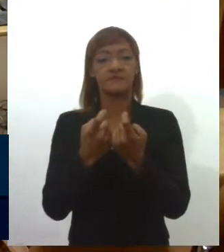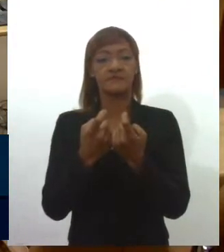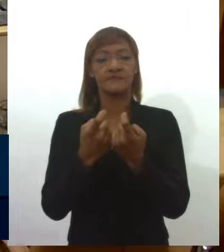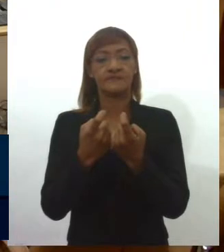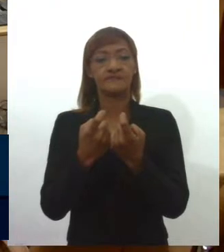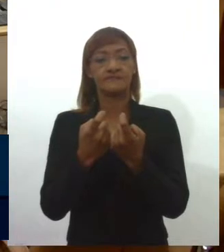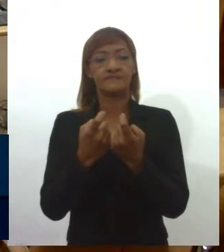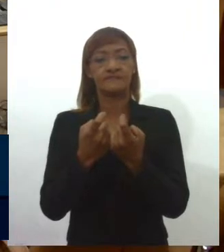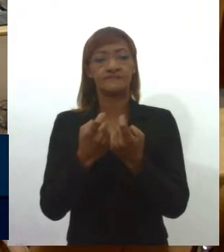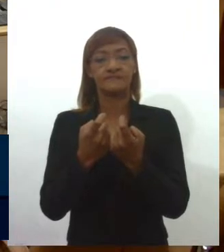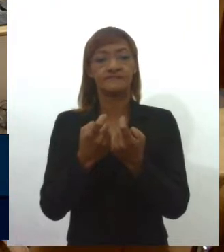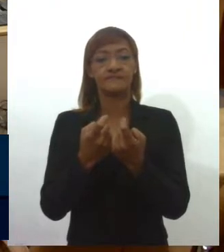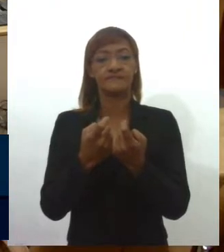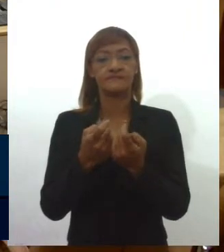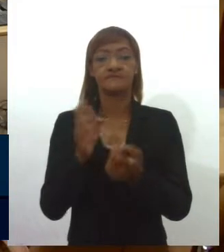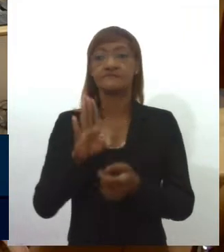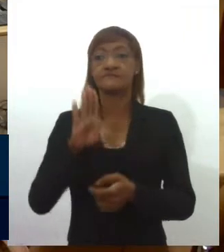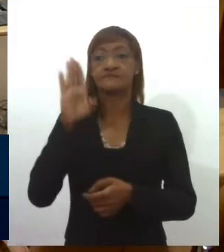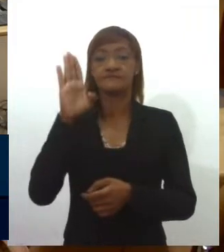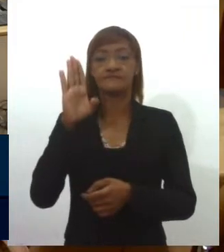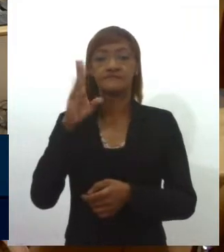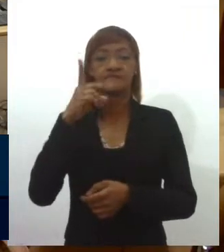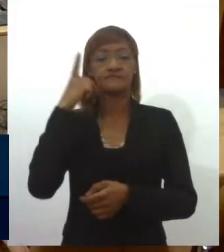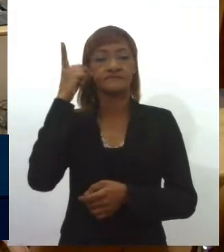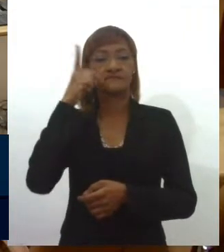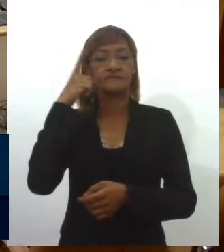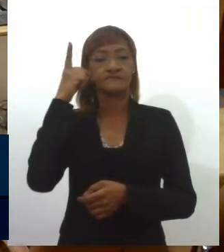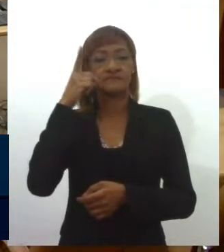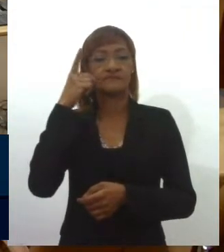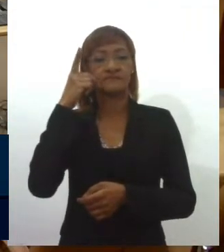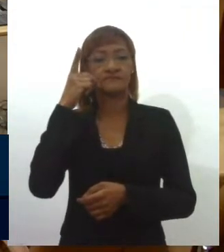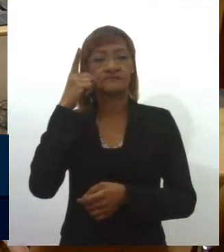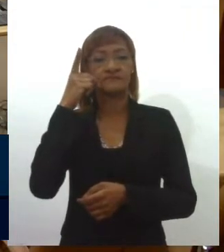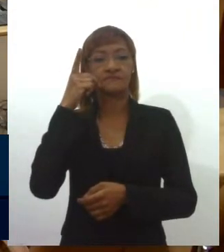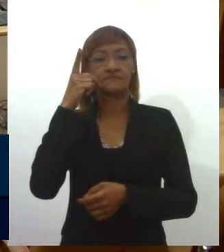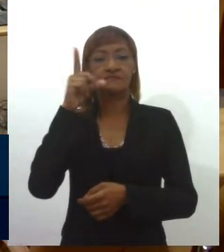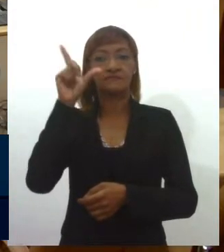Com a palavra, grande expediente, o deputado Luciano Pimentel.